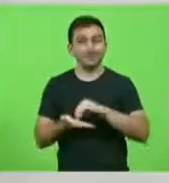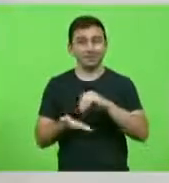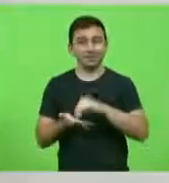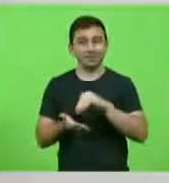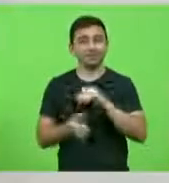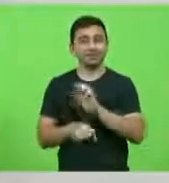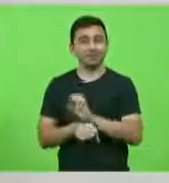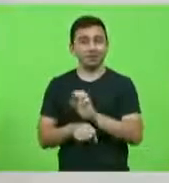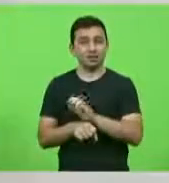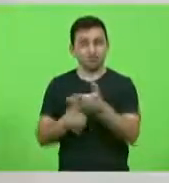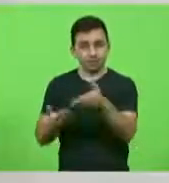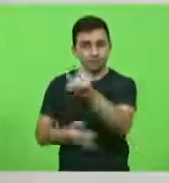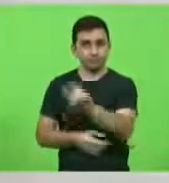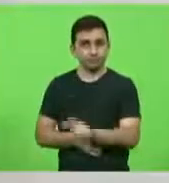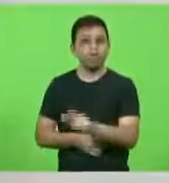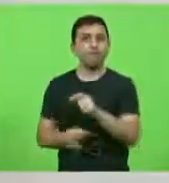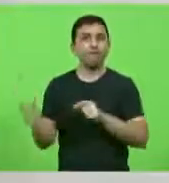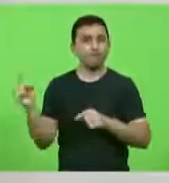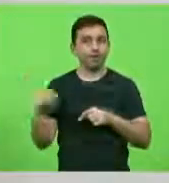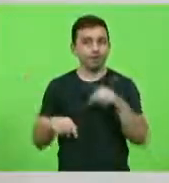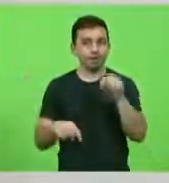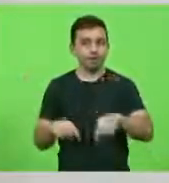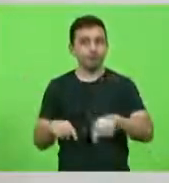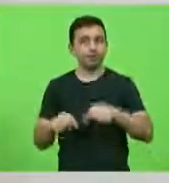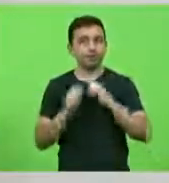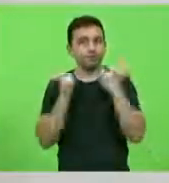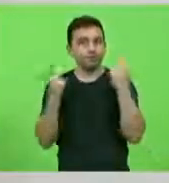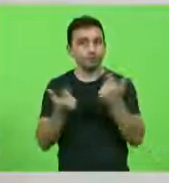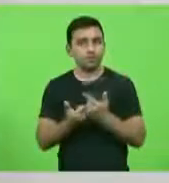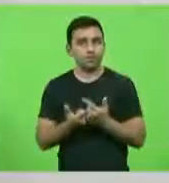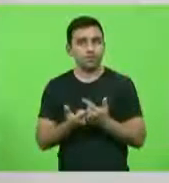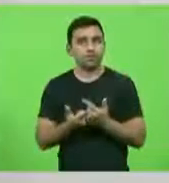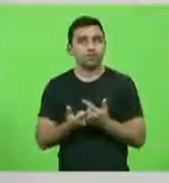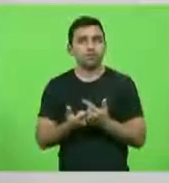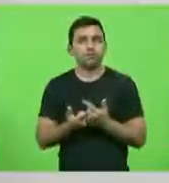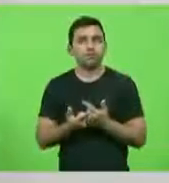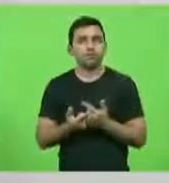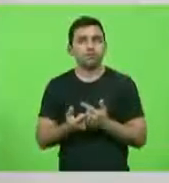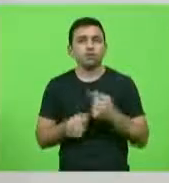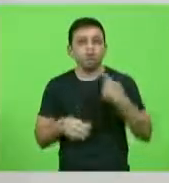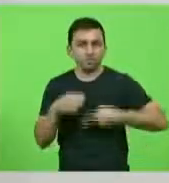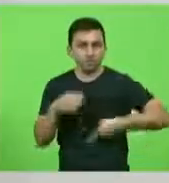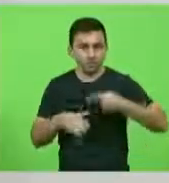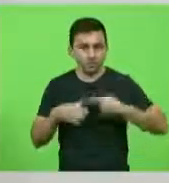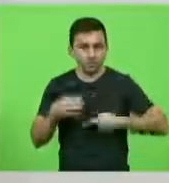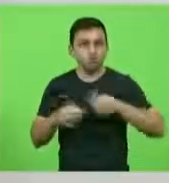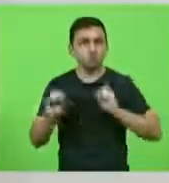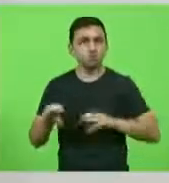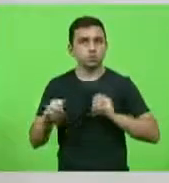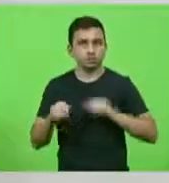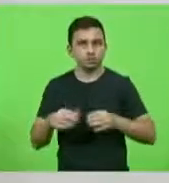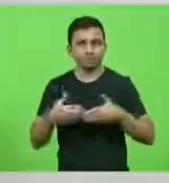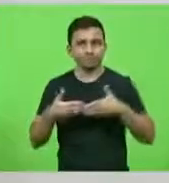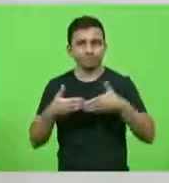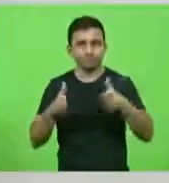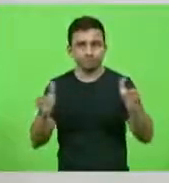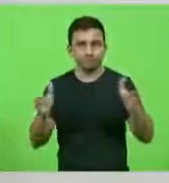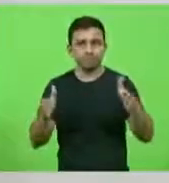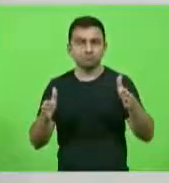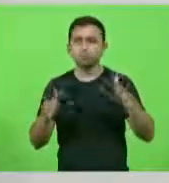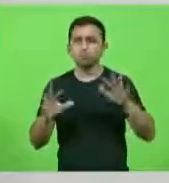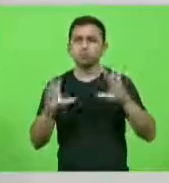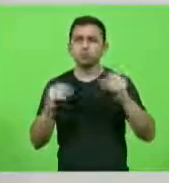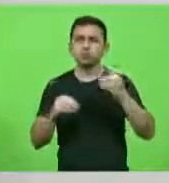Estado da Educação virá até o plenário, aliás, virá até a Comissão de Educação que ficará aberta a todos os